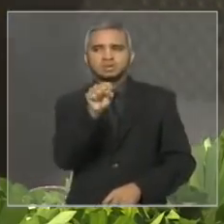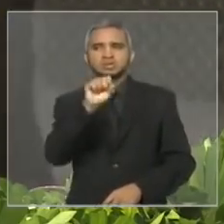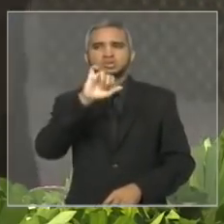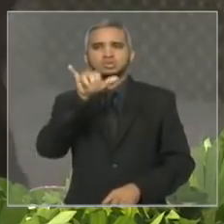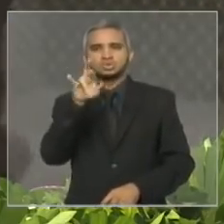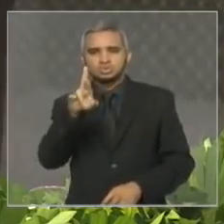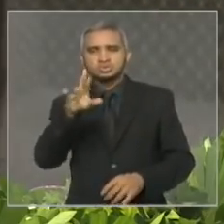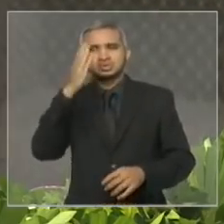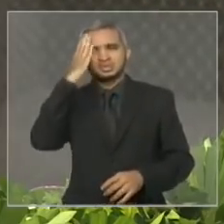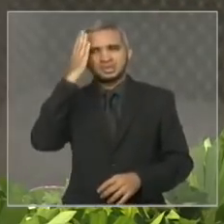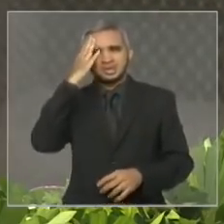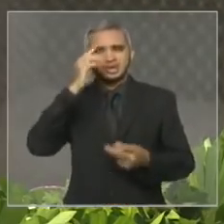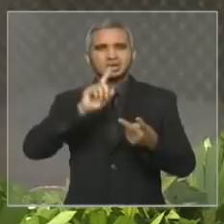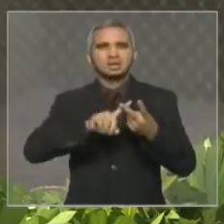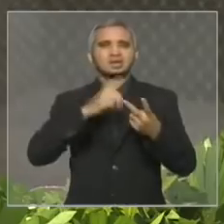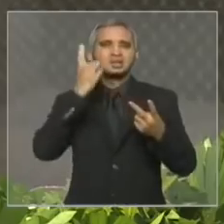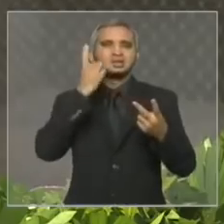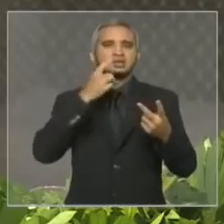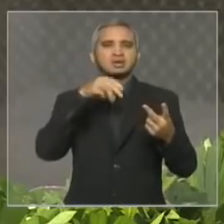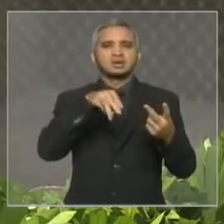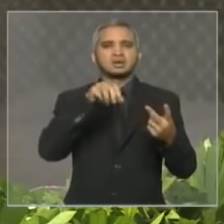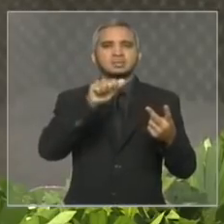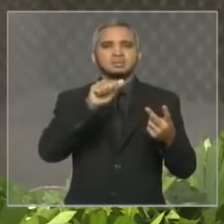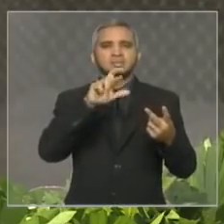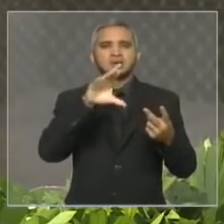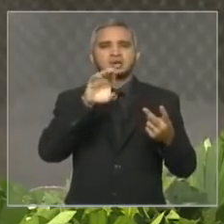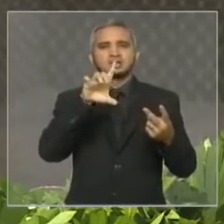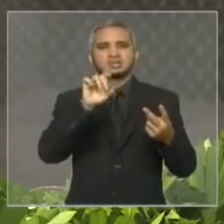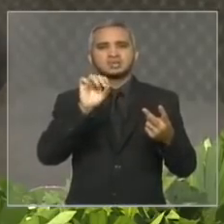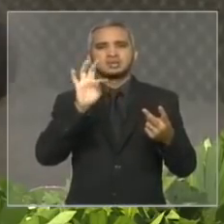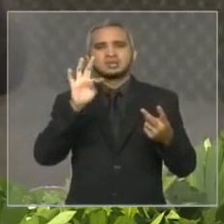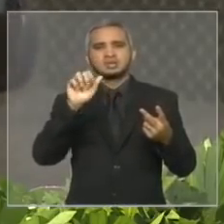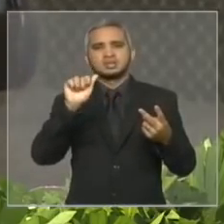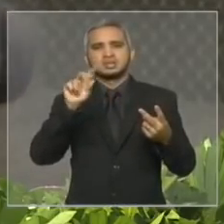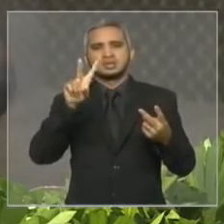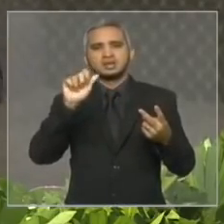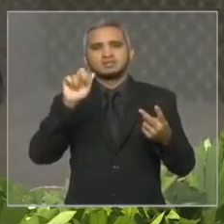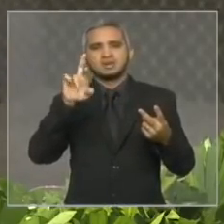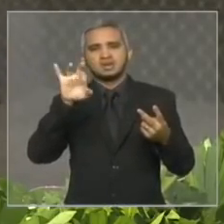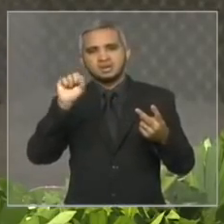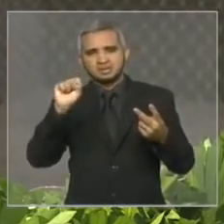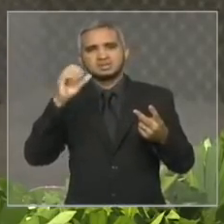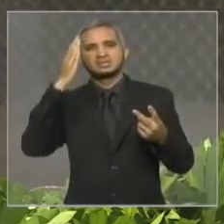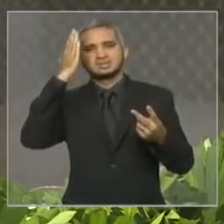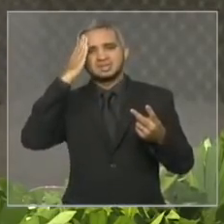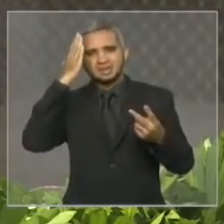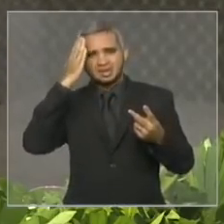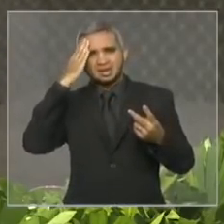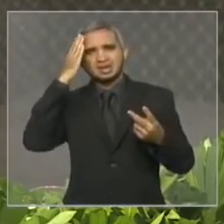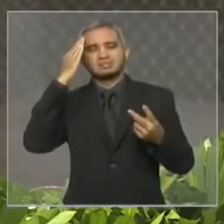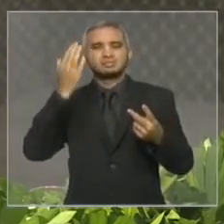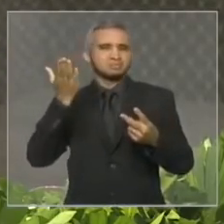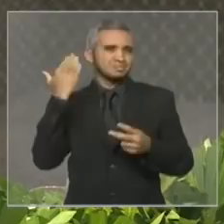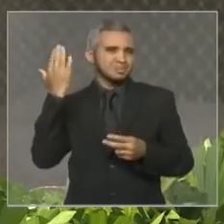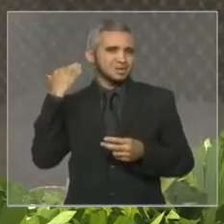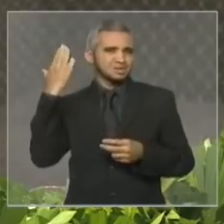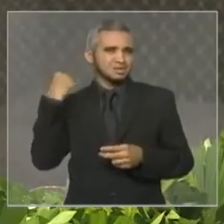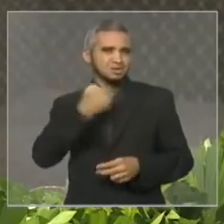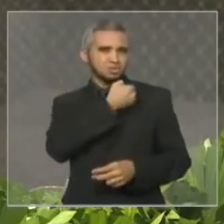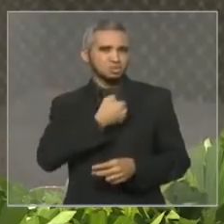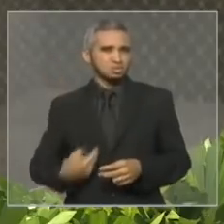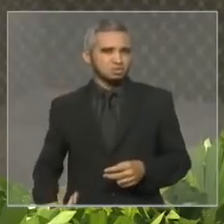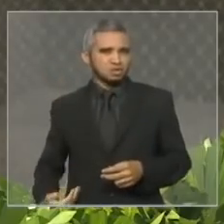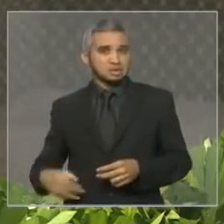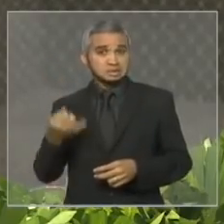disso houve um tempo que qualquer projeto de lei oriundo da oposição ao governo era vetado